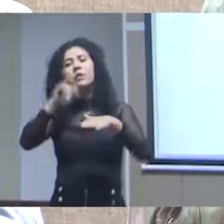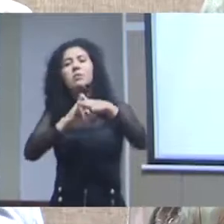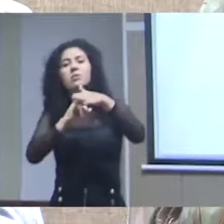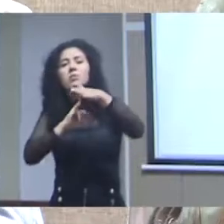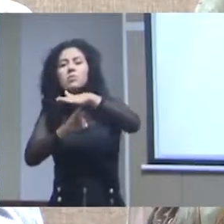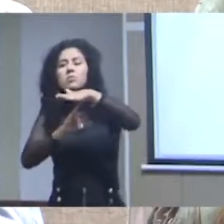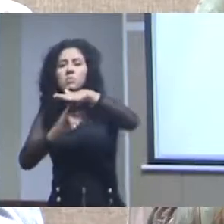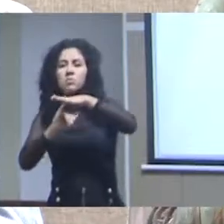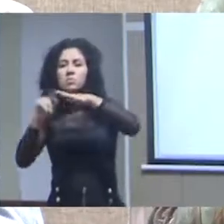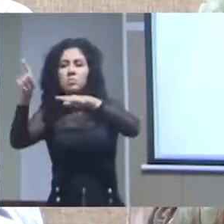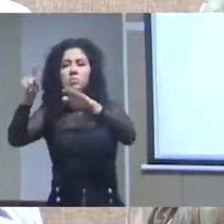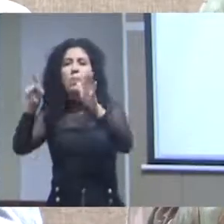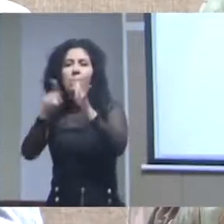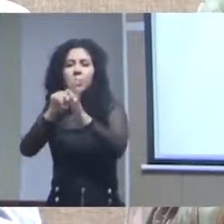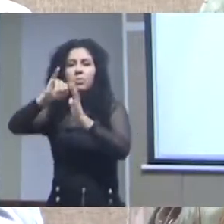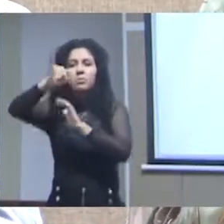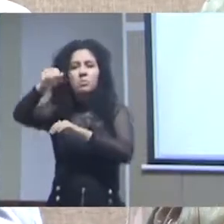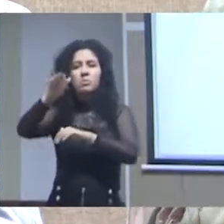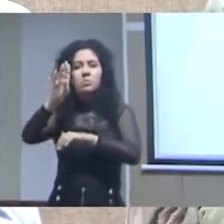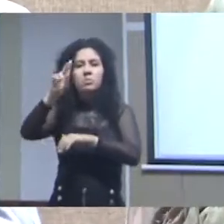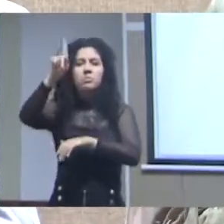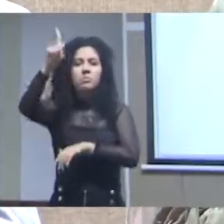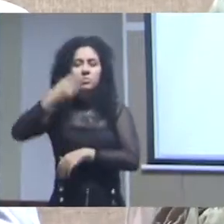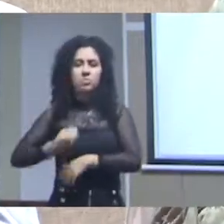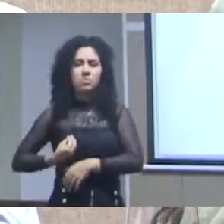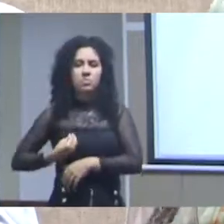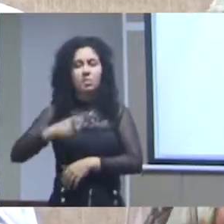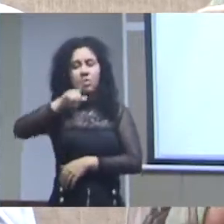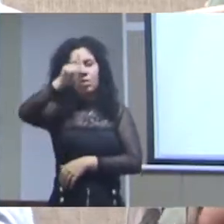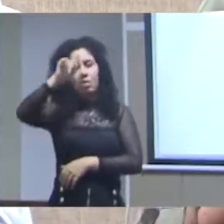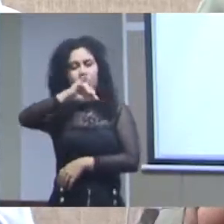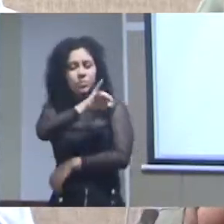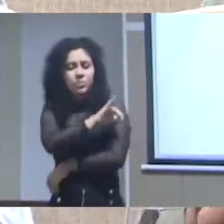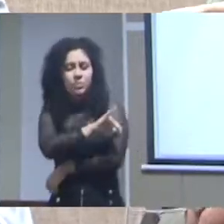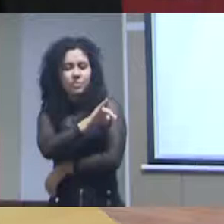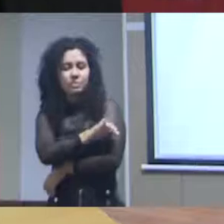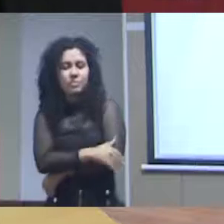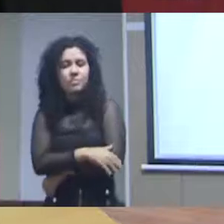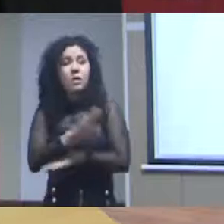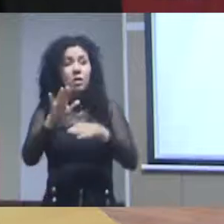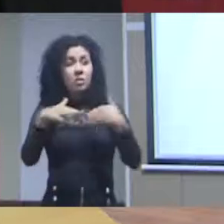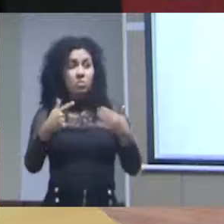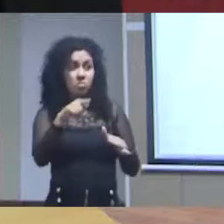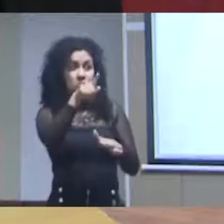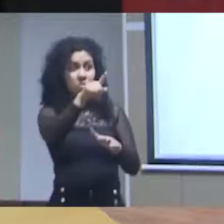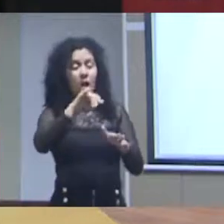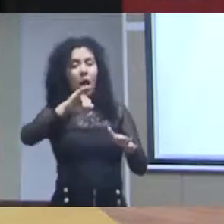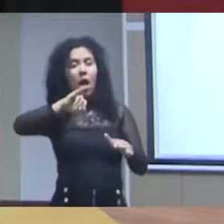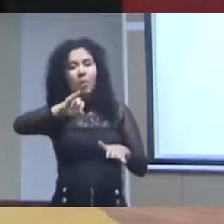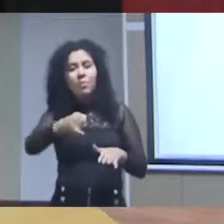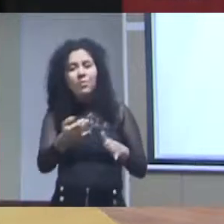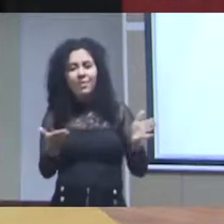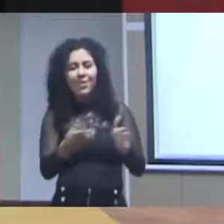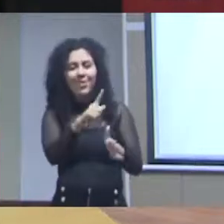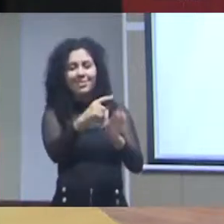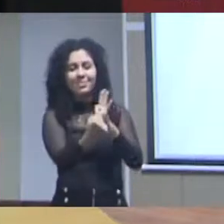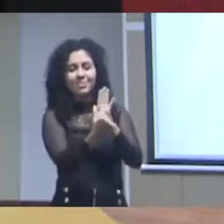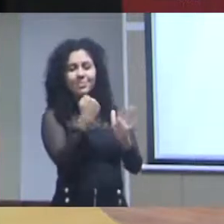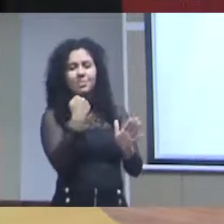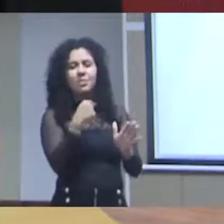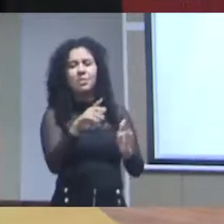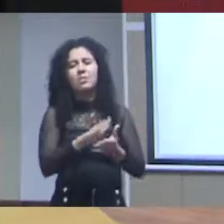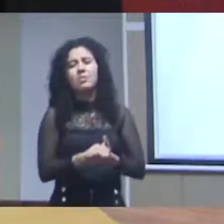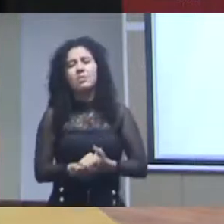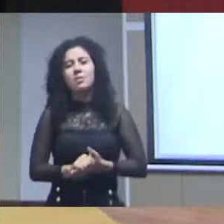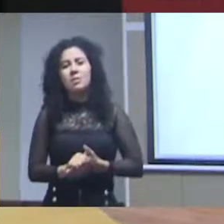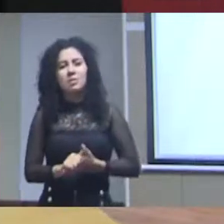especializada como o Jardim Botânico tratando da flora e em relação a sua pergunta já aproveitando quando você fala escuta